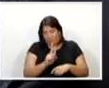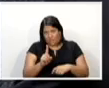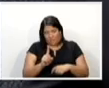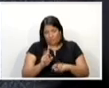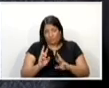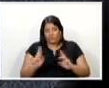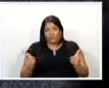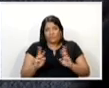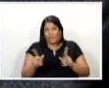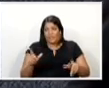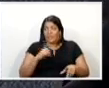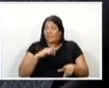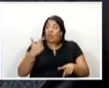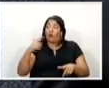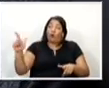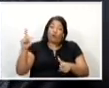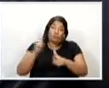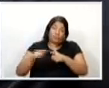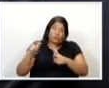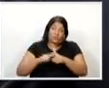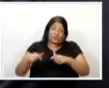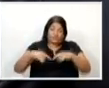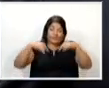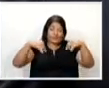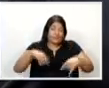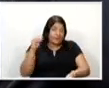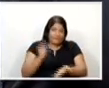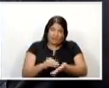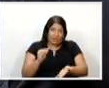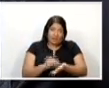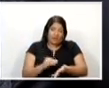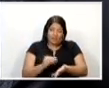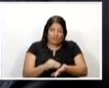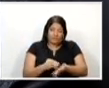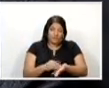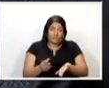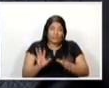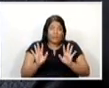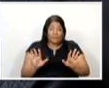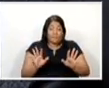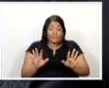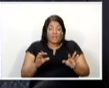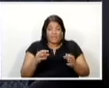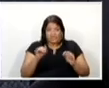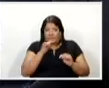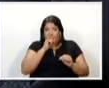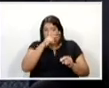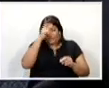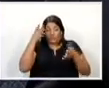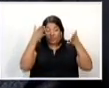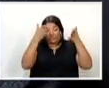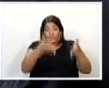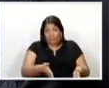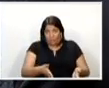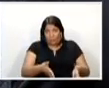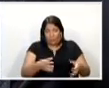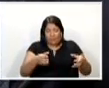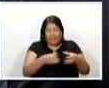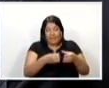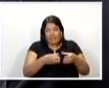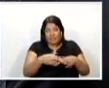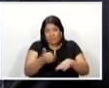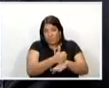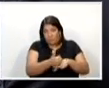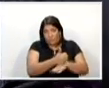talvez até pelos problemas de falta de leitos em hospitais e pronto-socorros, a equipe que atende aquele paciente, aquele